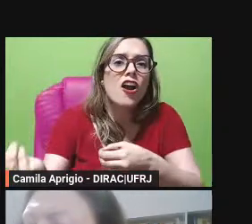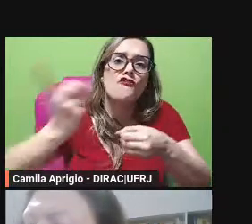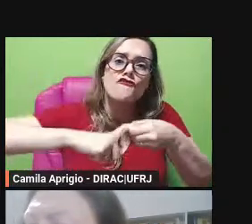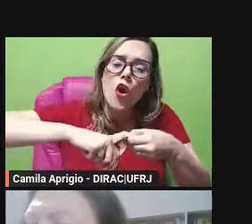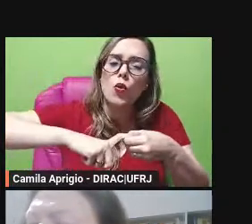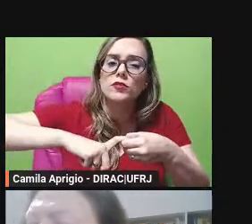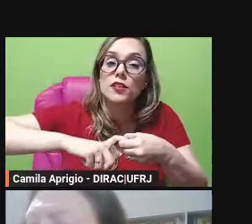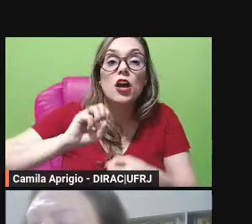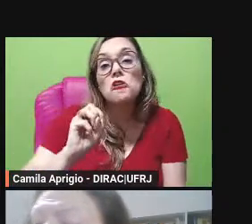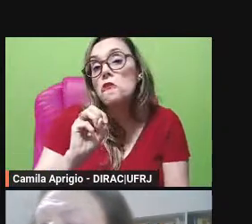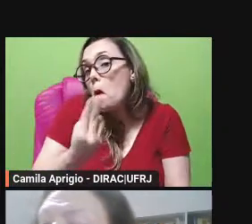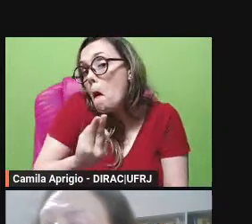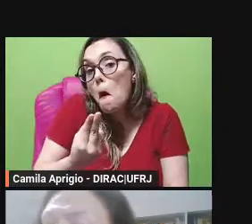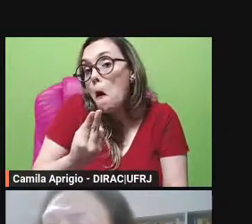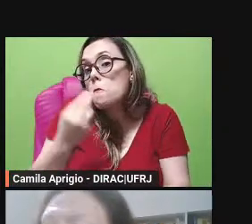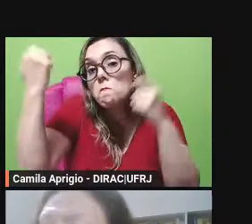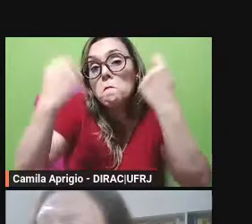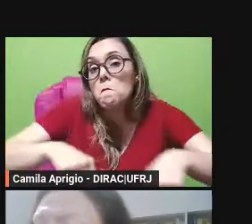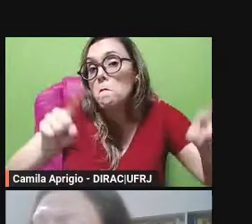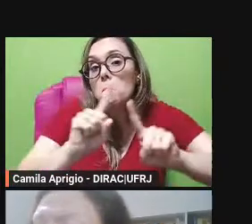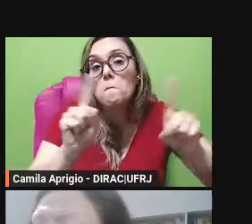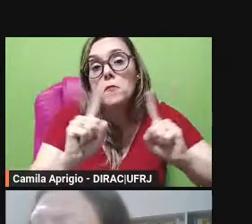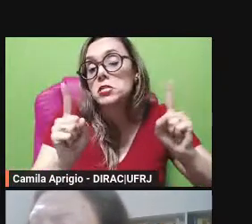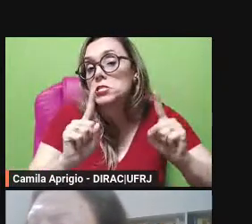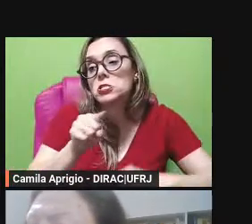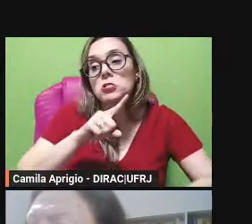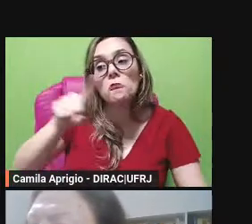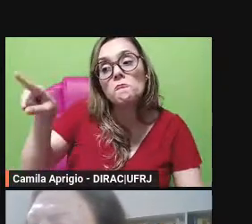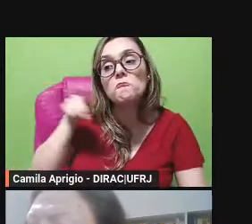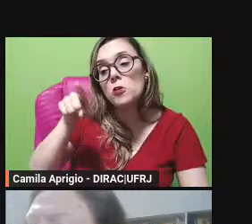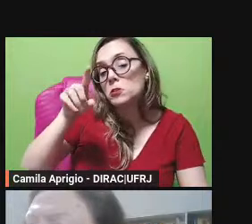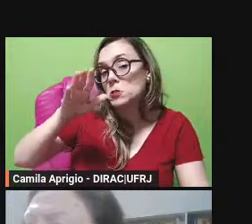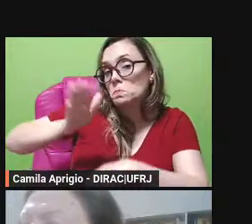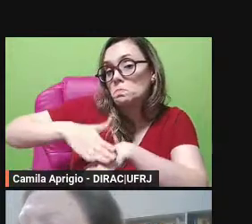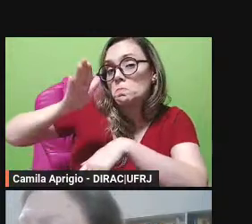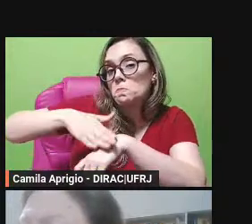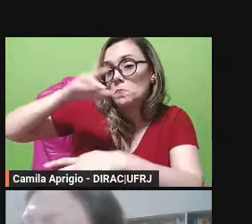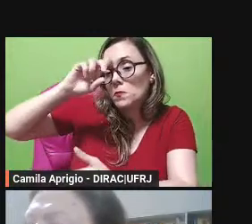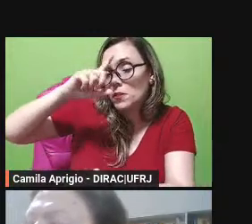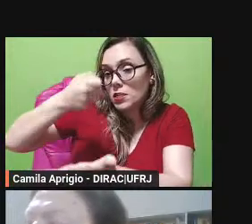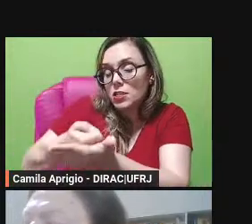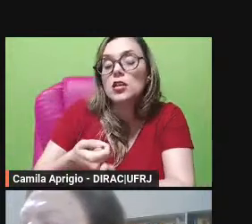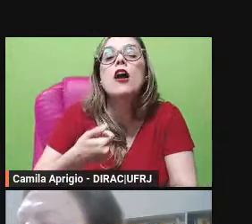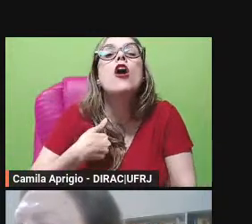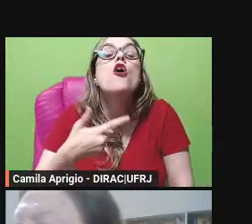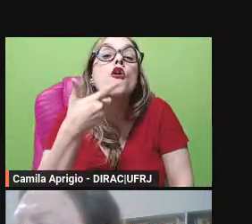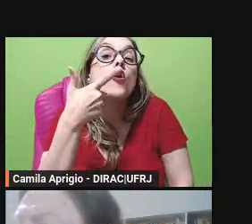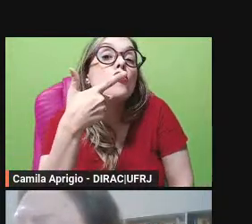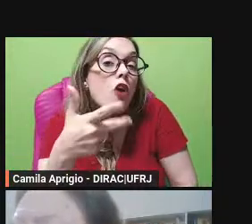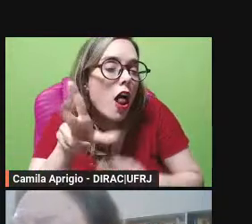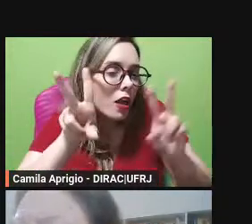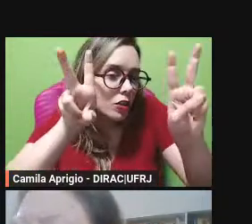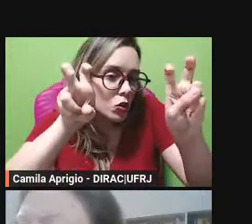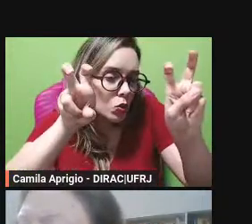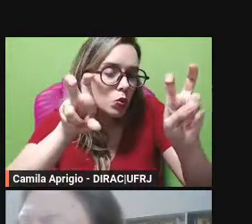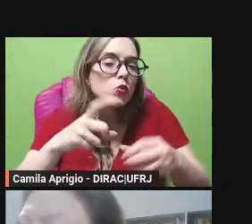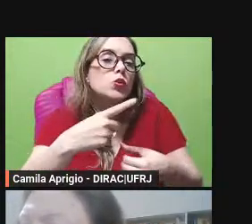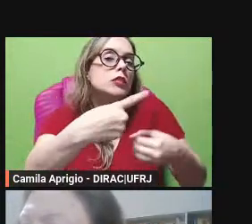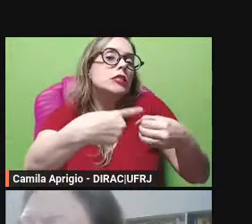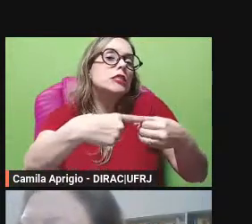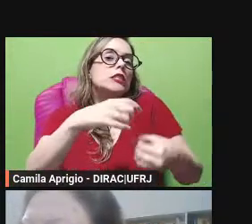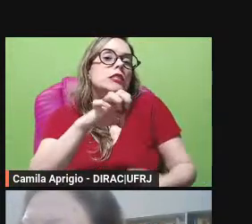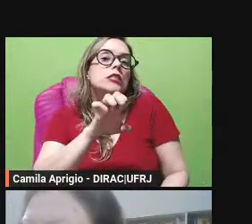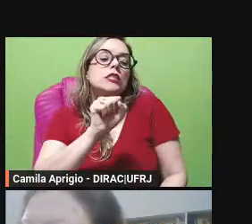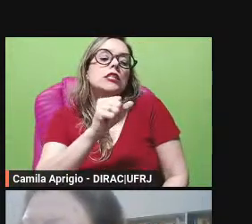quero porém relatar a vocês um fato ocorrido em Esparta a respeito de uma entrega em